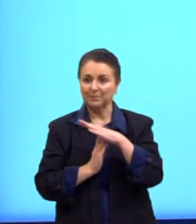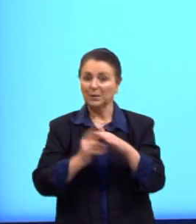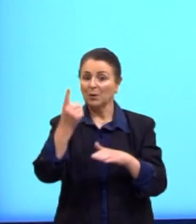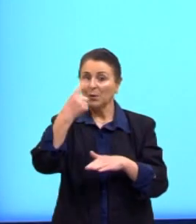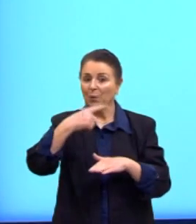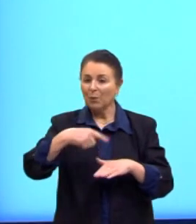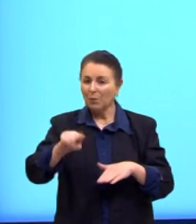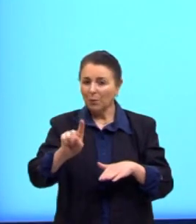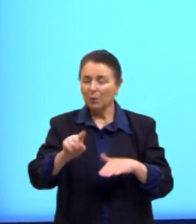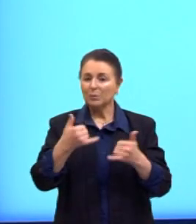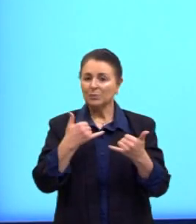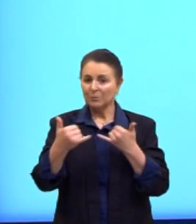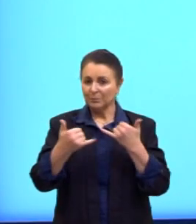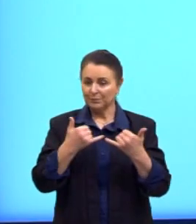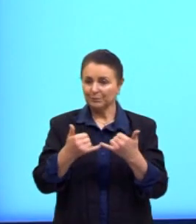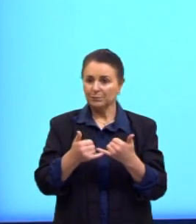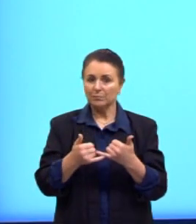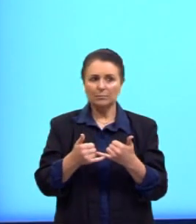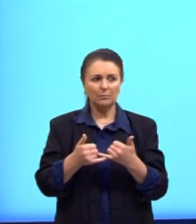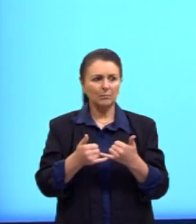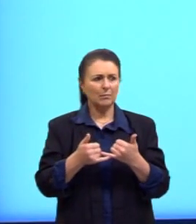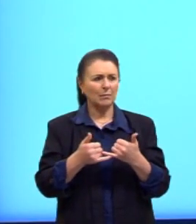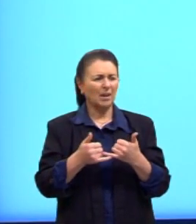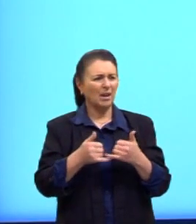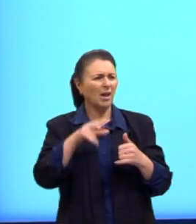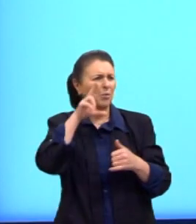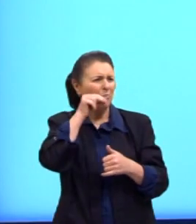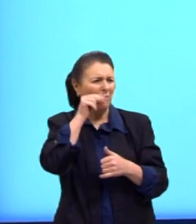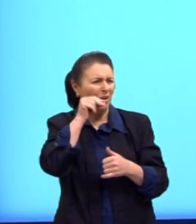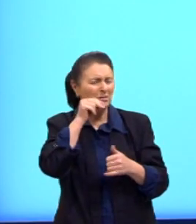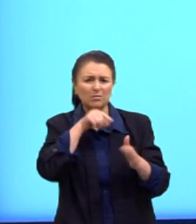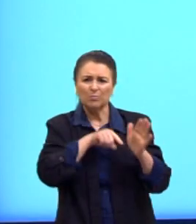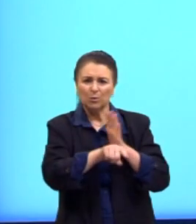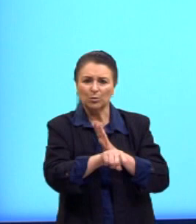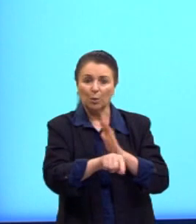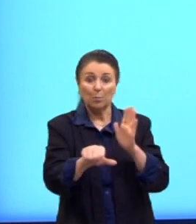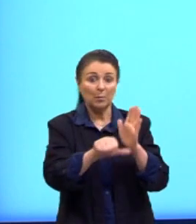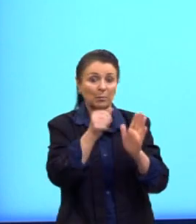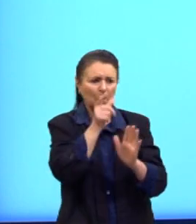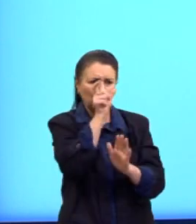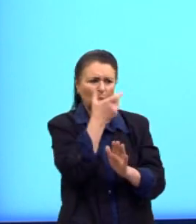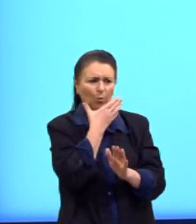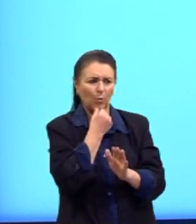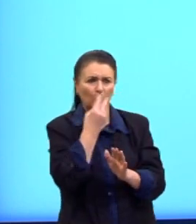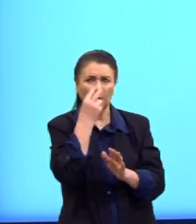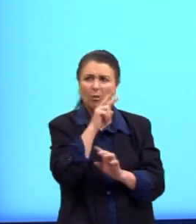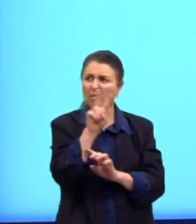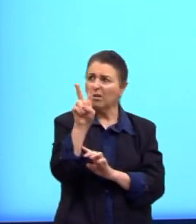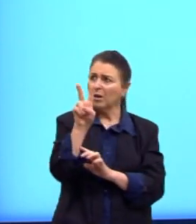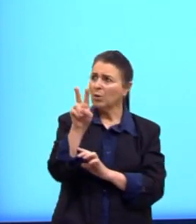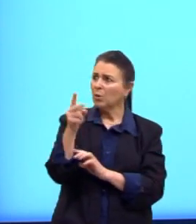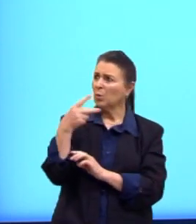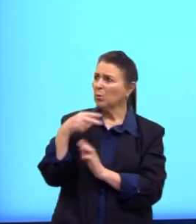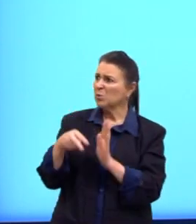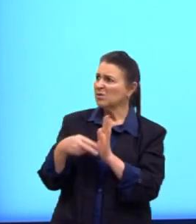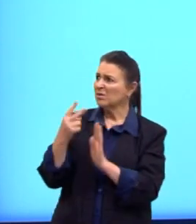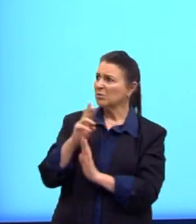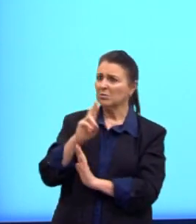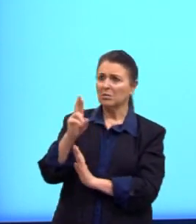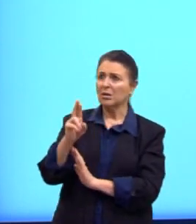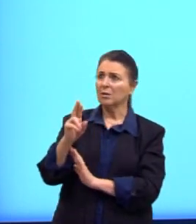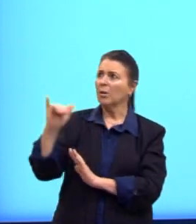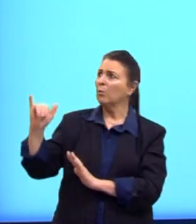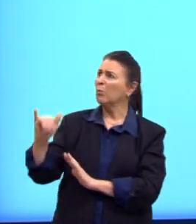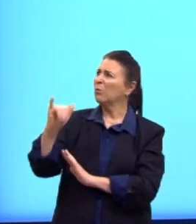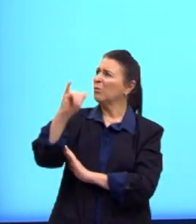exemplo aqui. É um pássaro? Um primeiro homem olhando para o céu. Um segundo homem olhando para o céu. É um